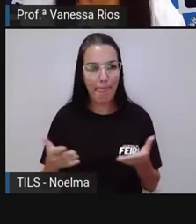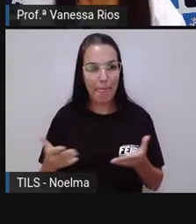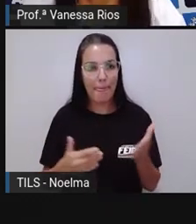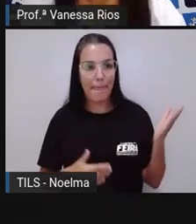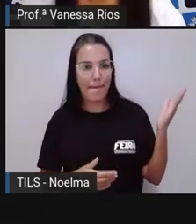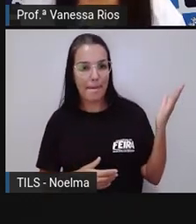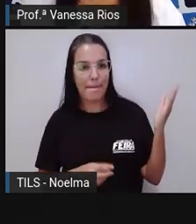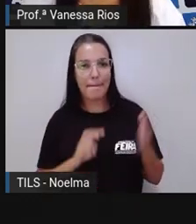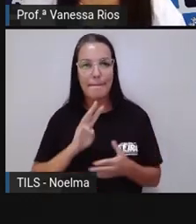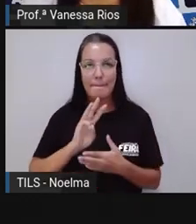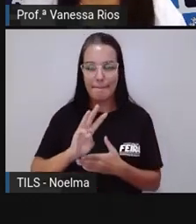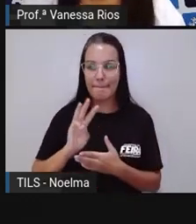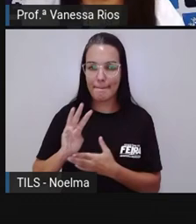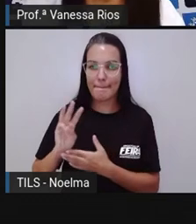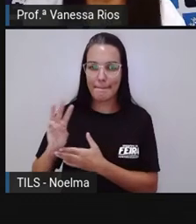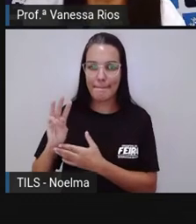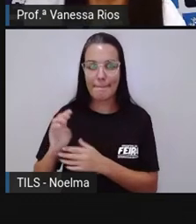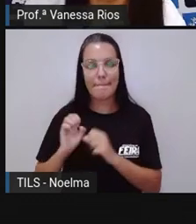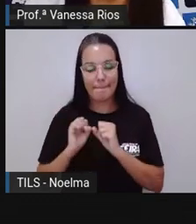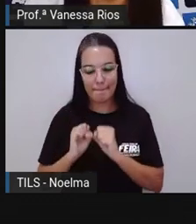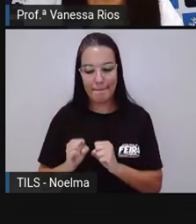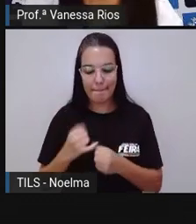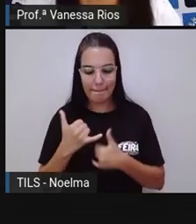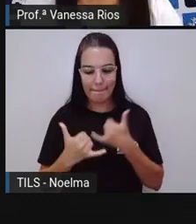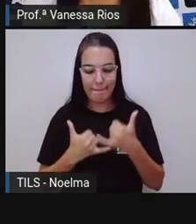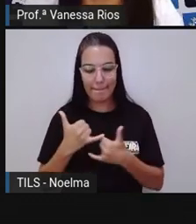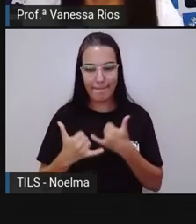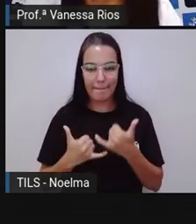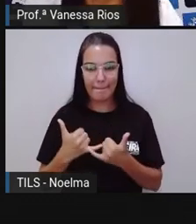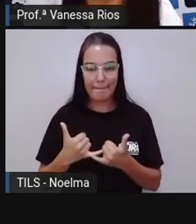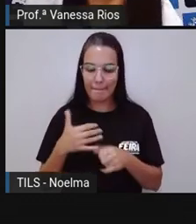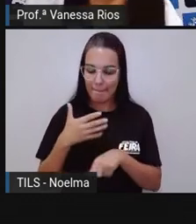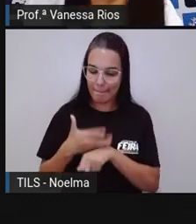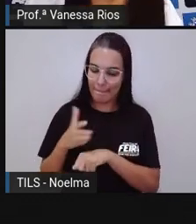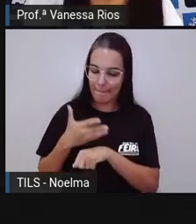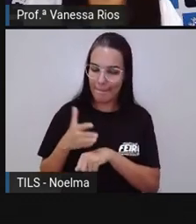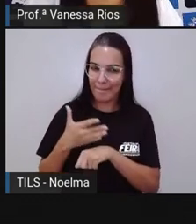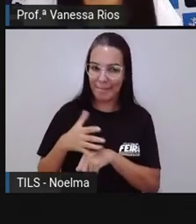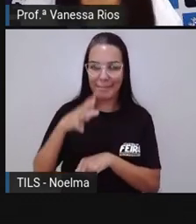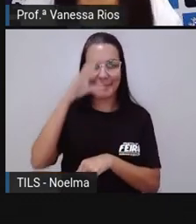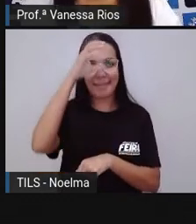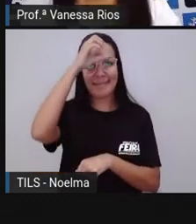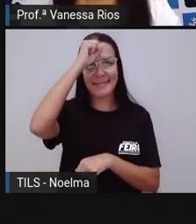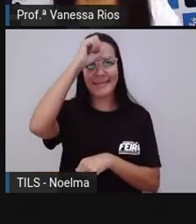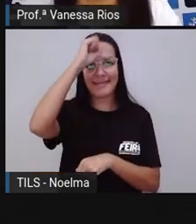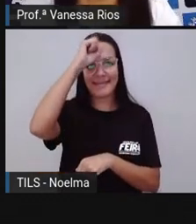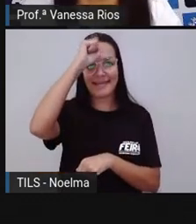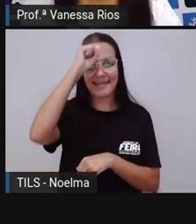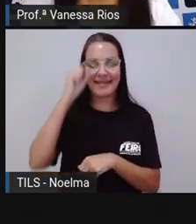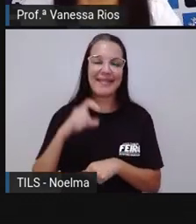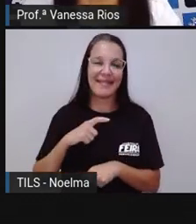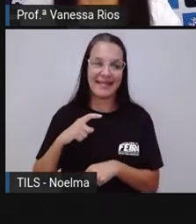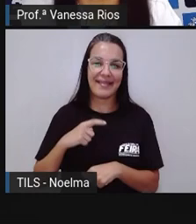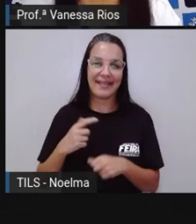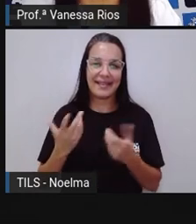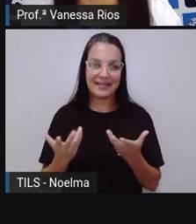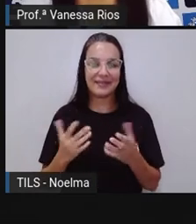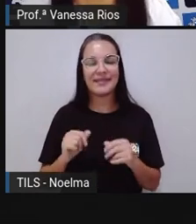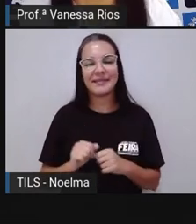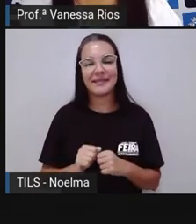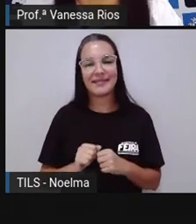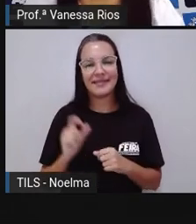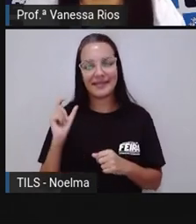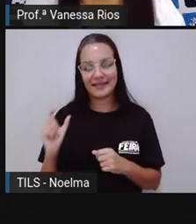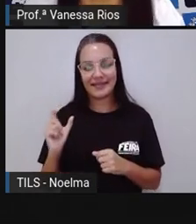link a gente vai acessar um joguinho agora. E exercitar o nosso aprendizado sobre a classificação das palavras